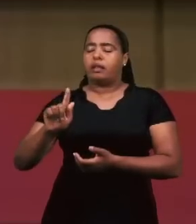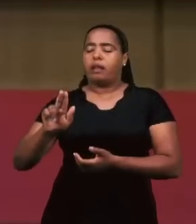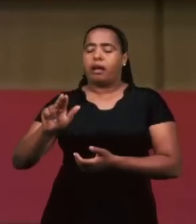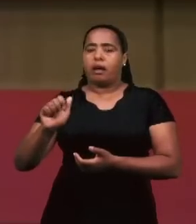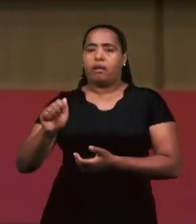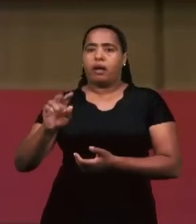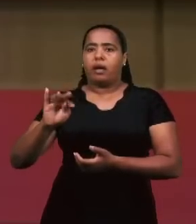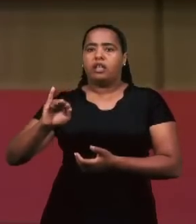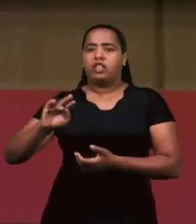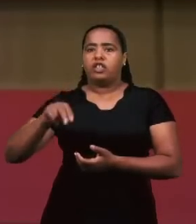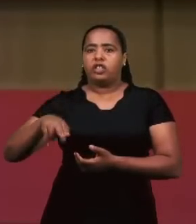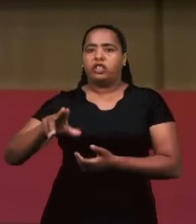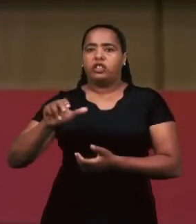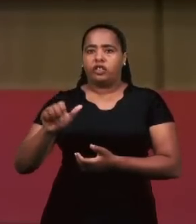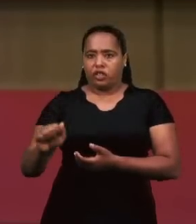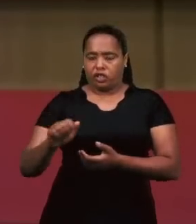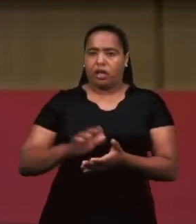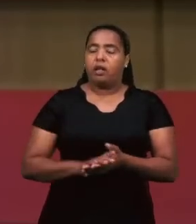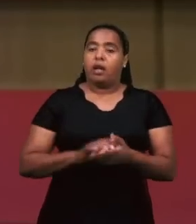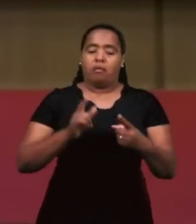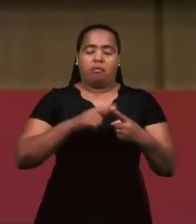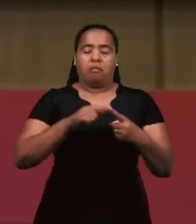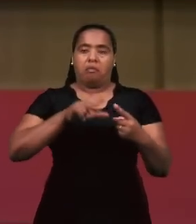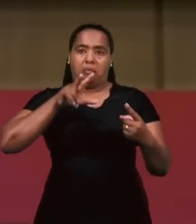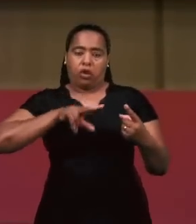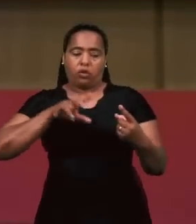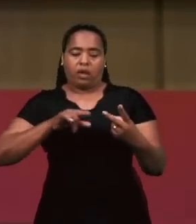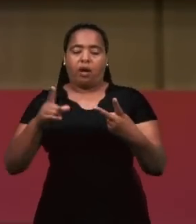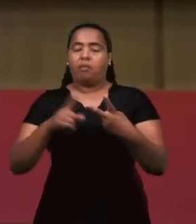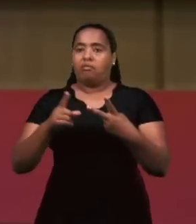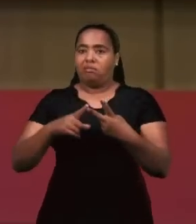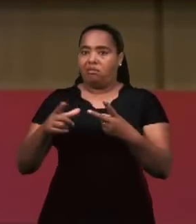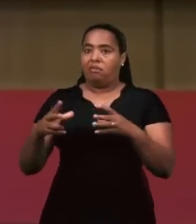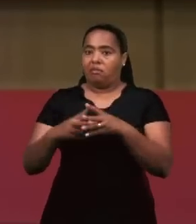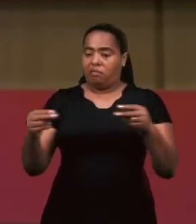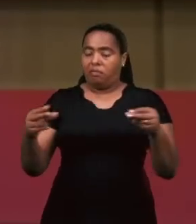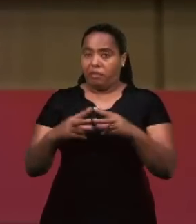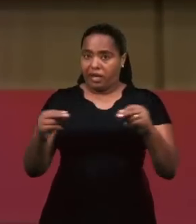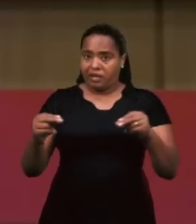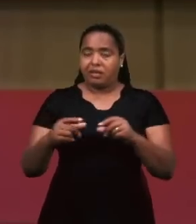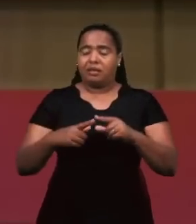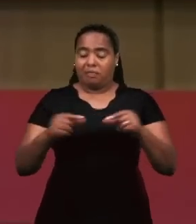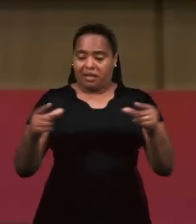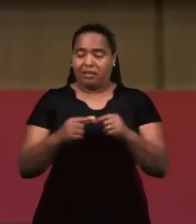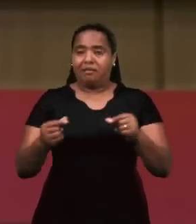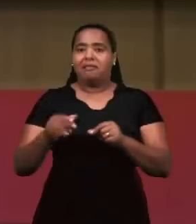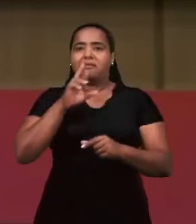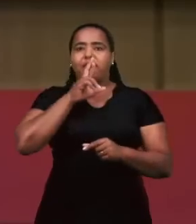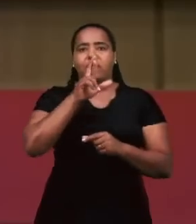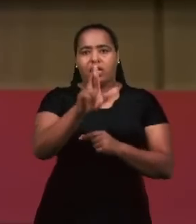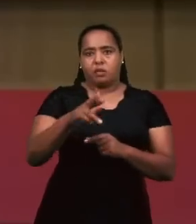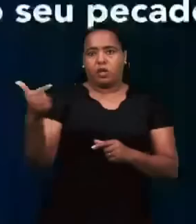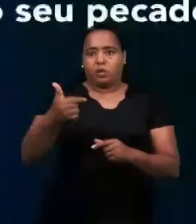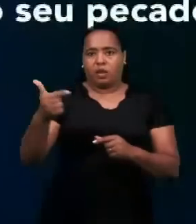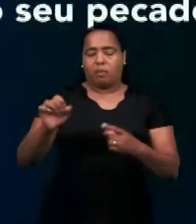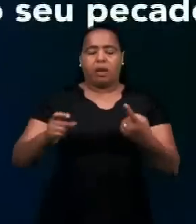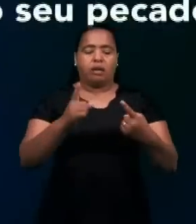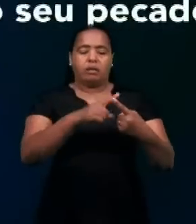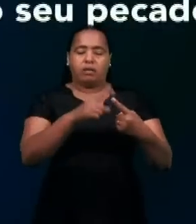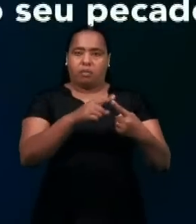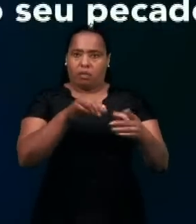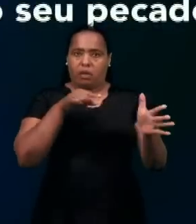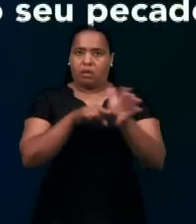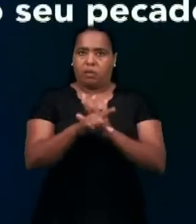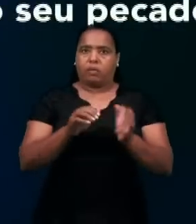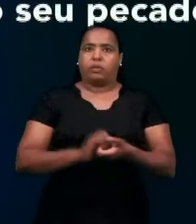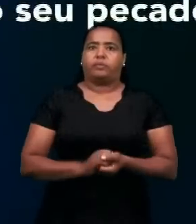irmãos, de Portugal e de Brasília, vão responder agora a esta segunda parte da primeira pergunta. Podemos